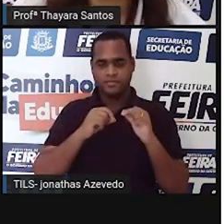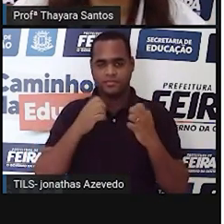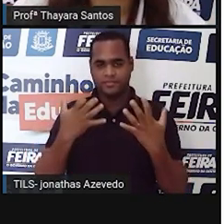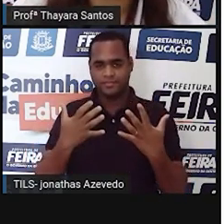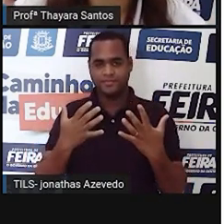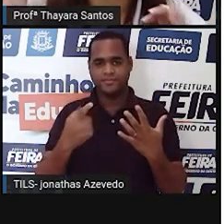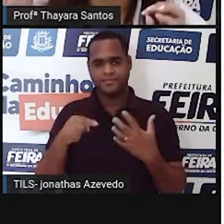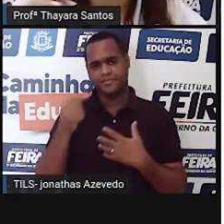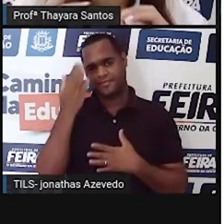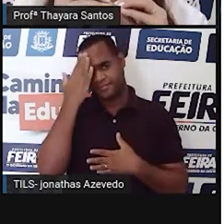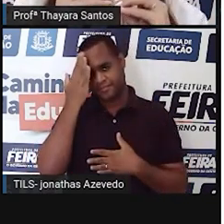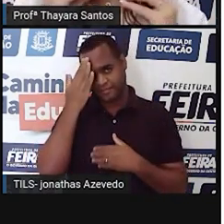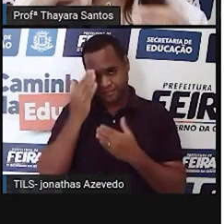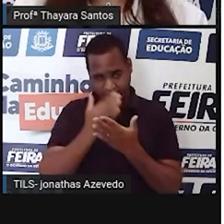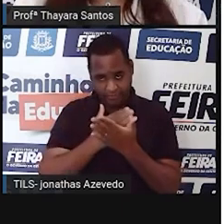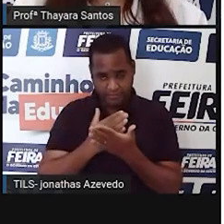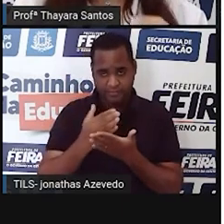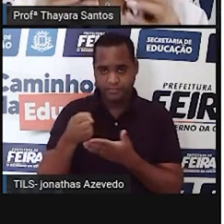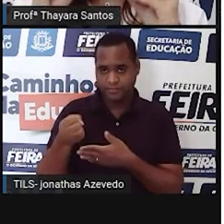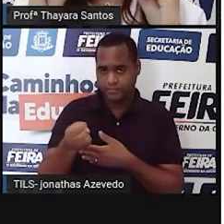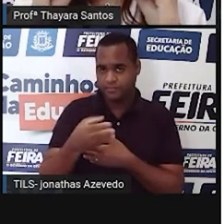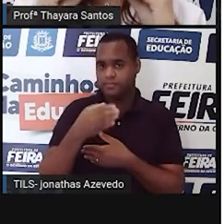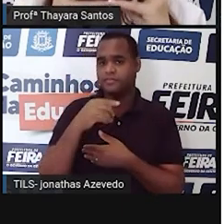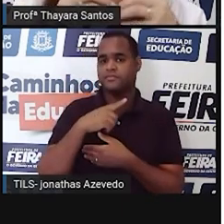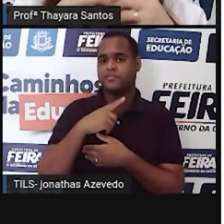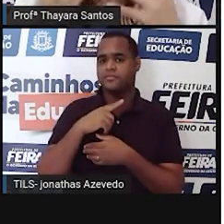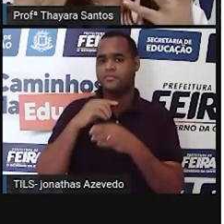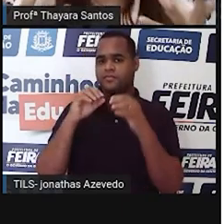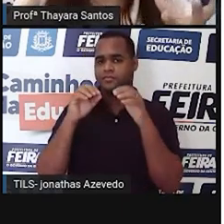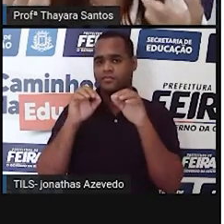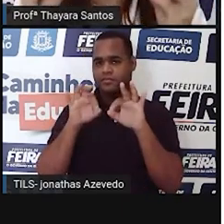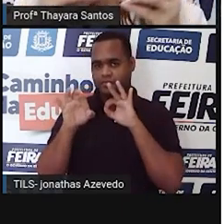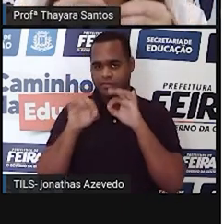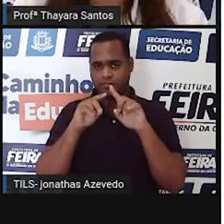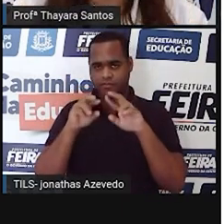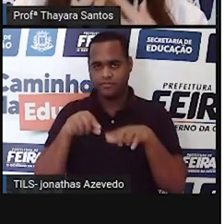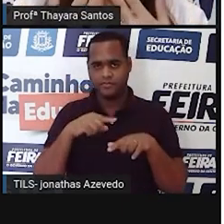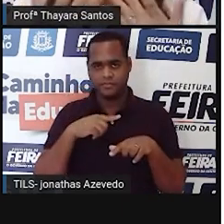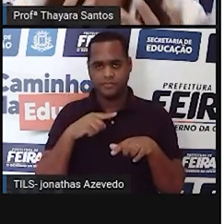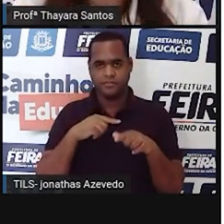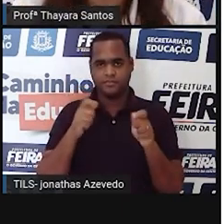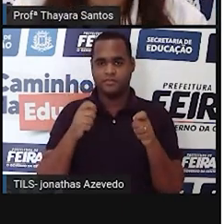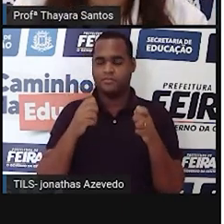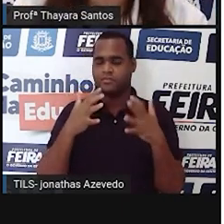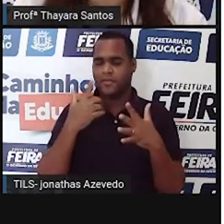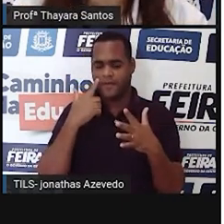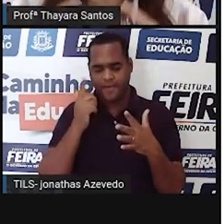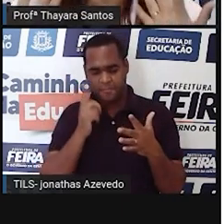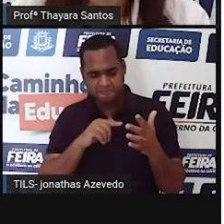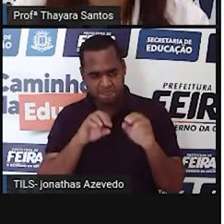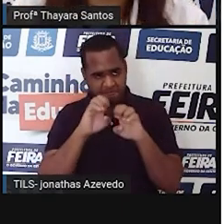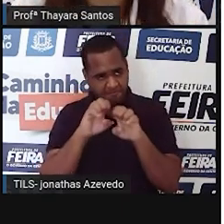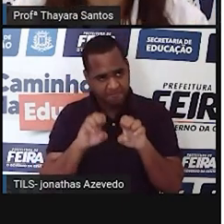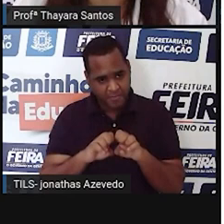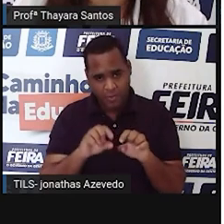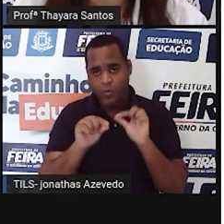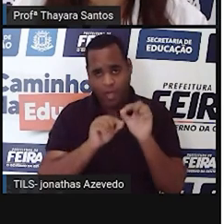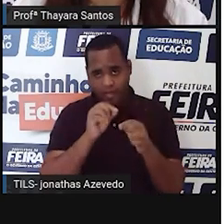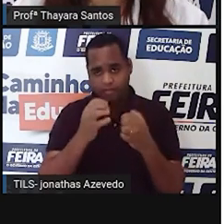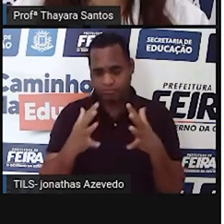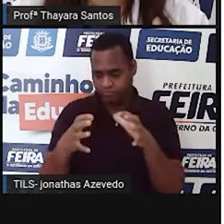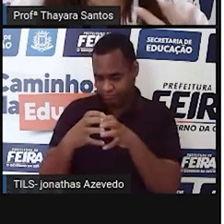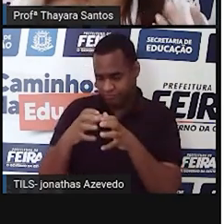Eles já sabiam da existência do material genético, mas eles queriam desvendar de fato, conseguir observar a estrutura do que ela era